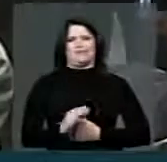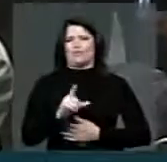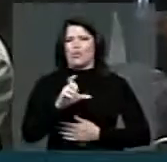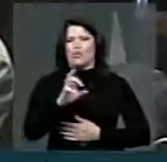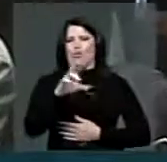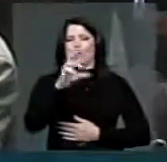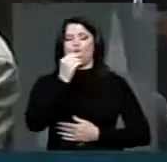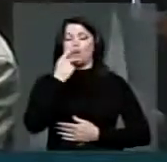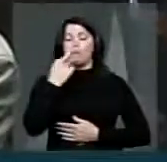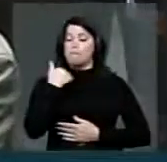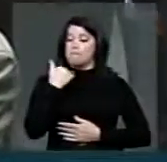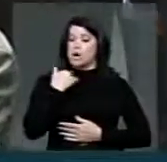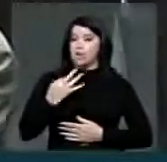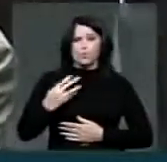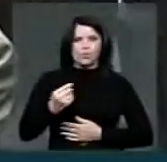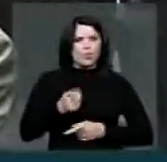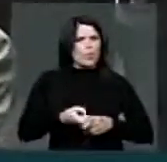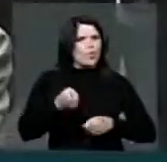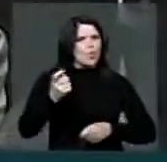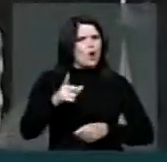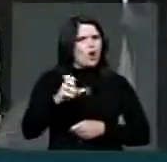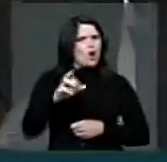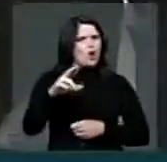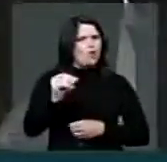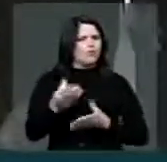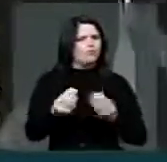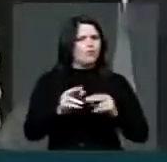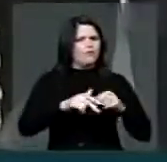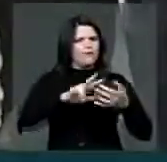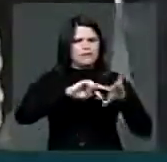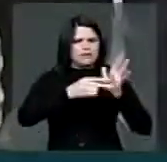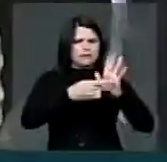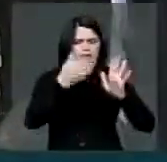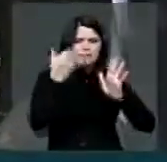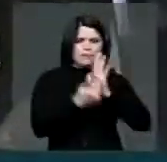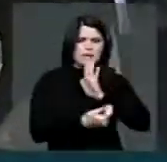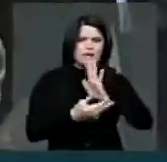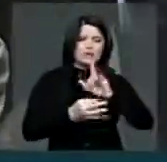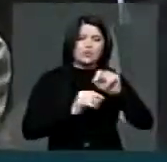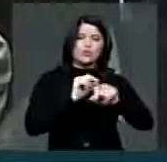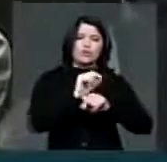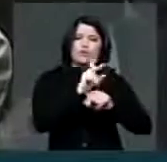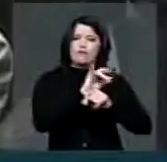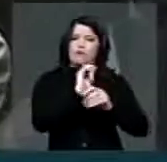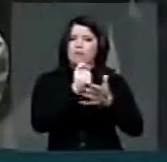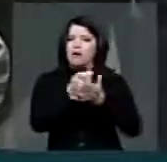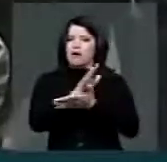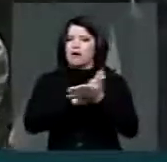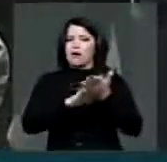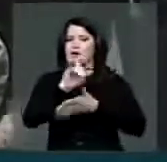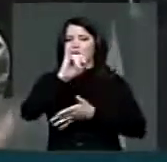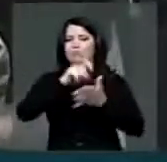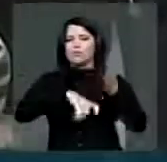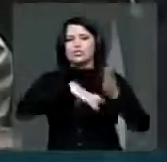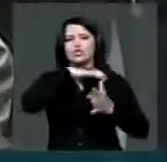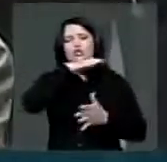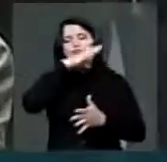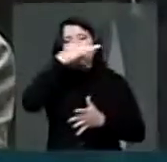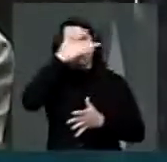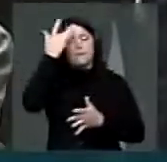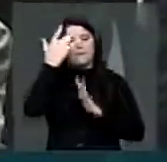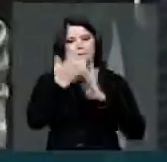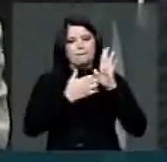os grandes banqueiros. Ela significará uma perda pela isenção de imposto de renda de pessoas